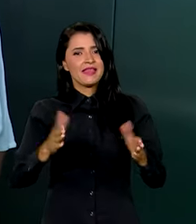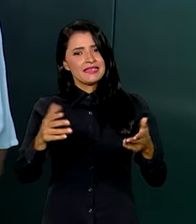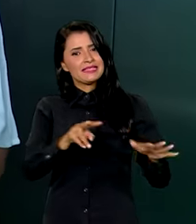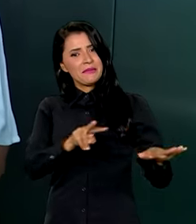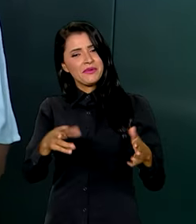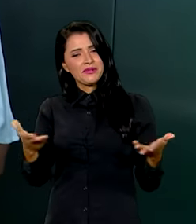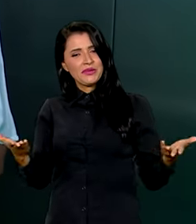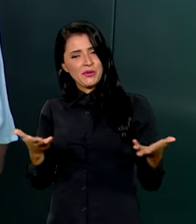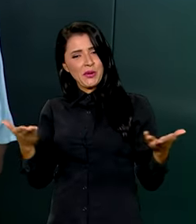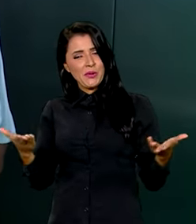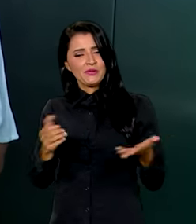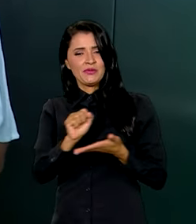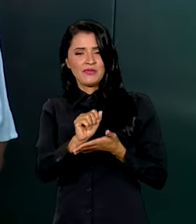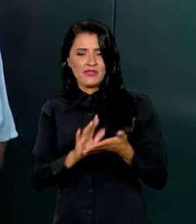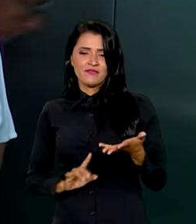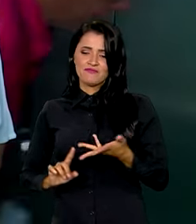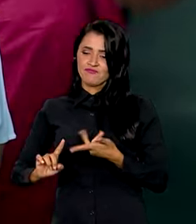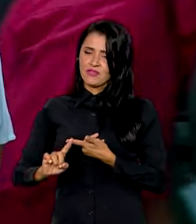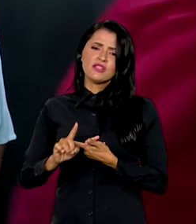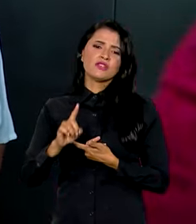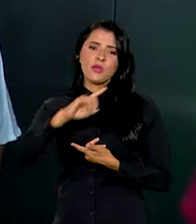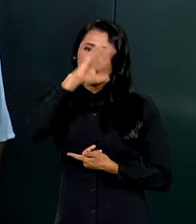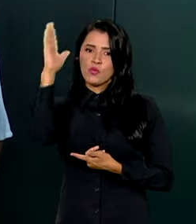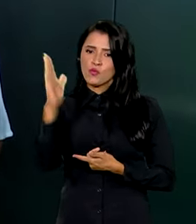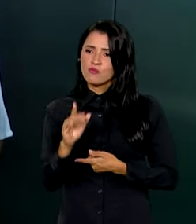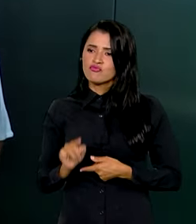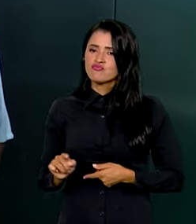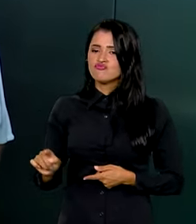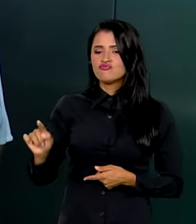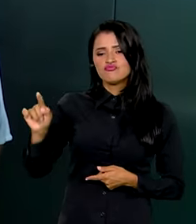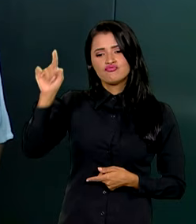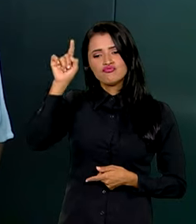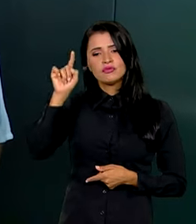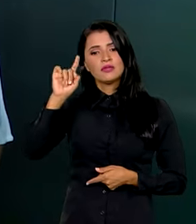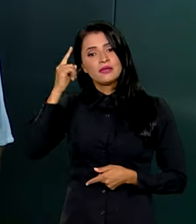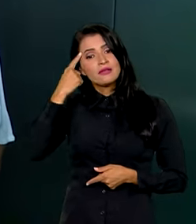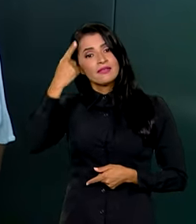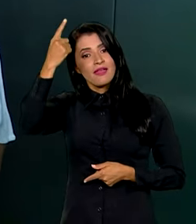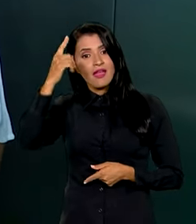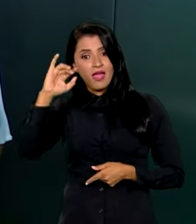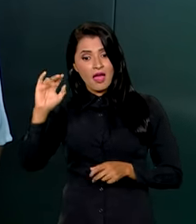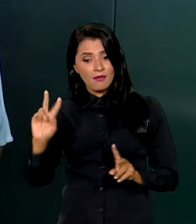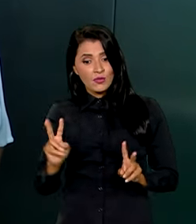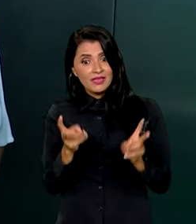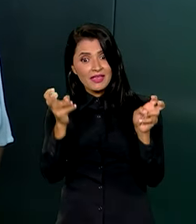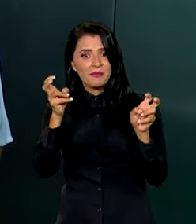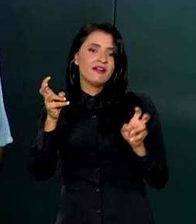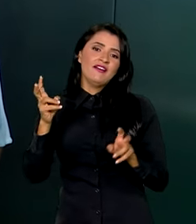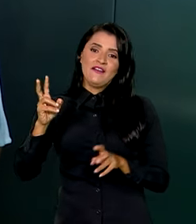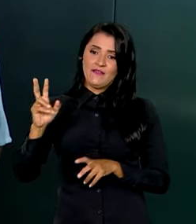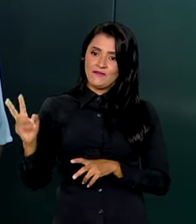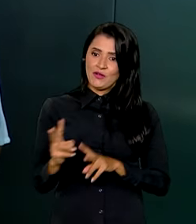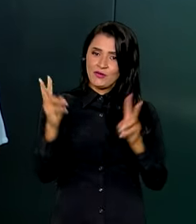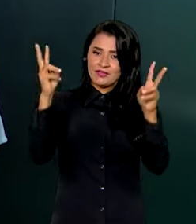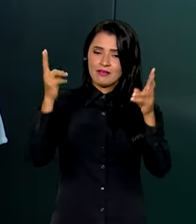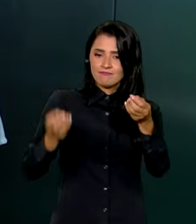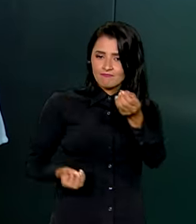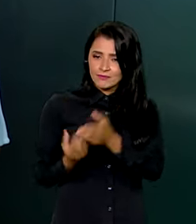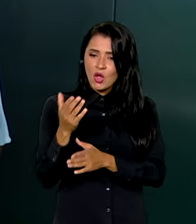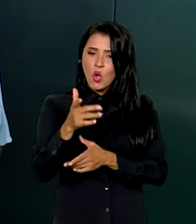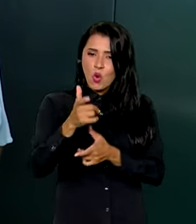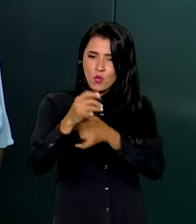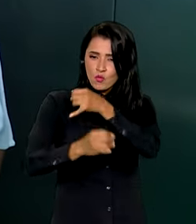semana, atividades em todo o país. A ideia é valorizar o tema para construir um ambiente digital mais